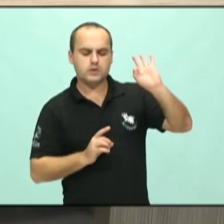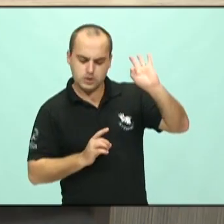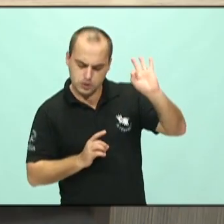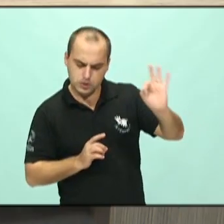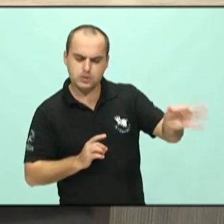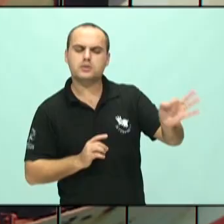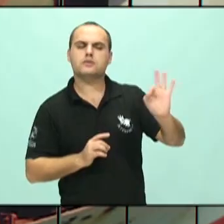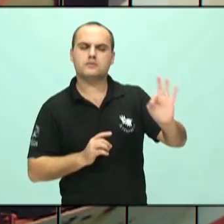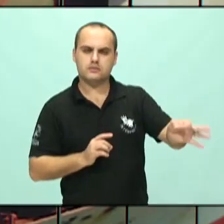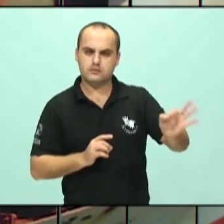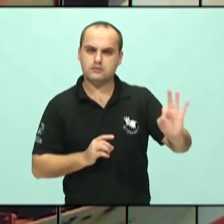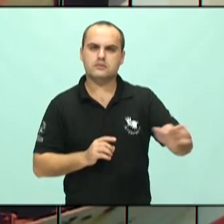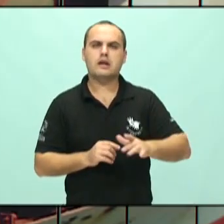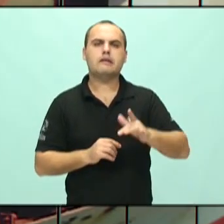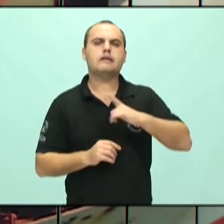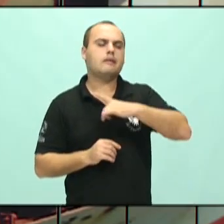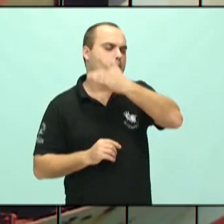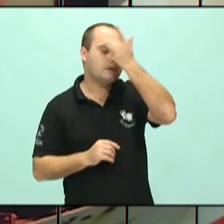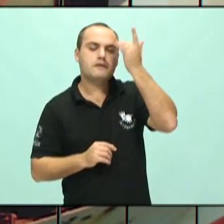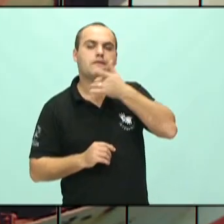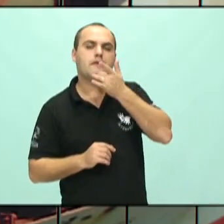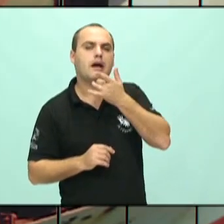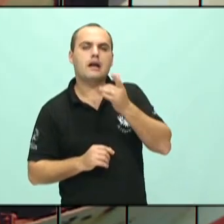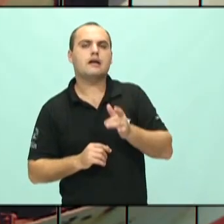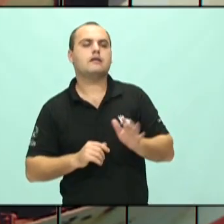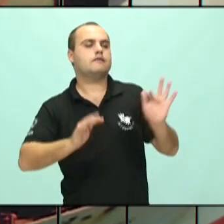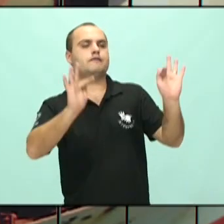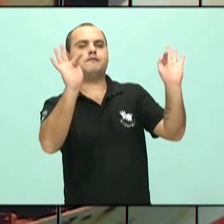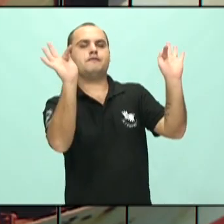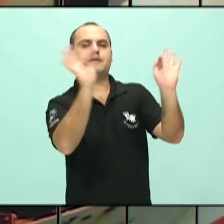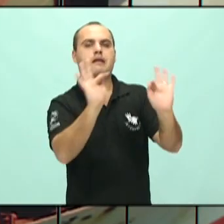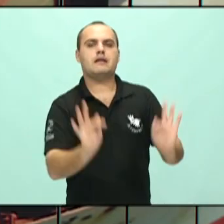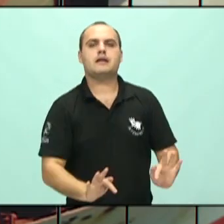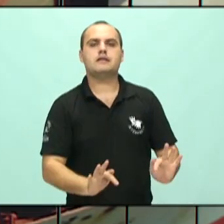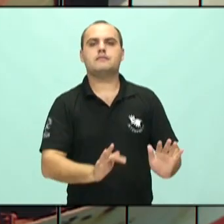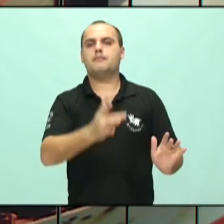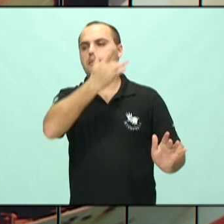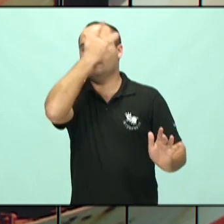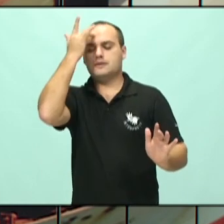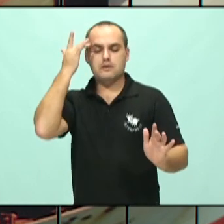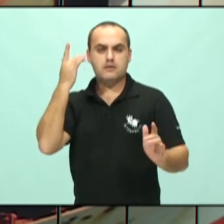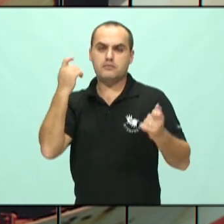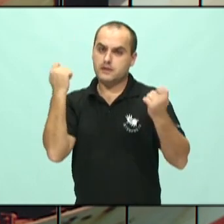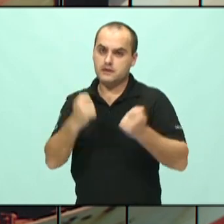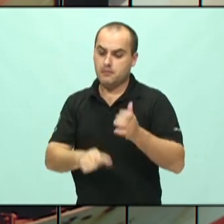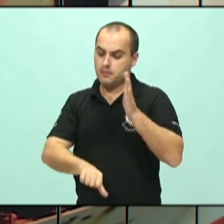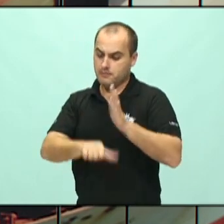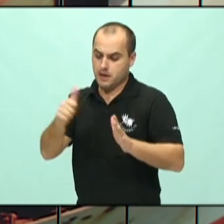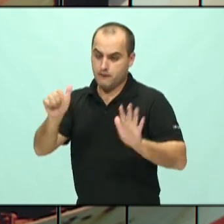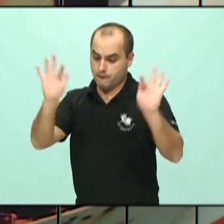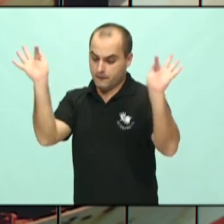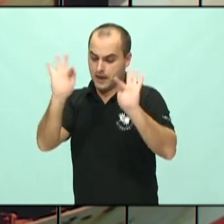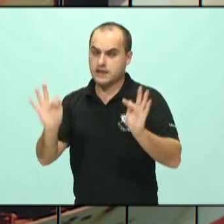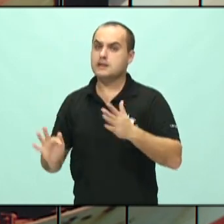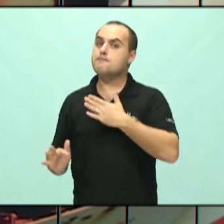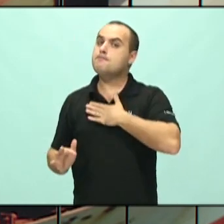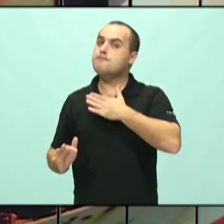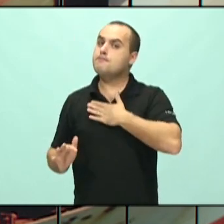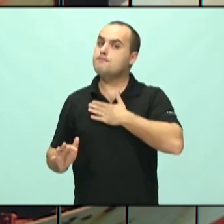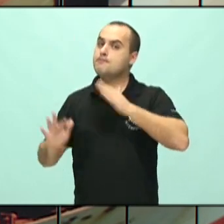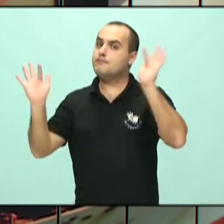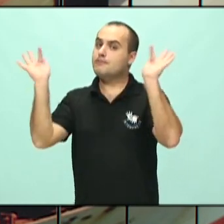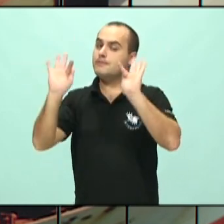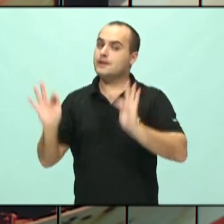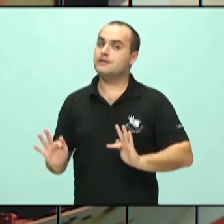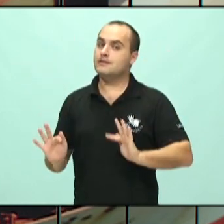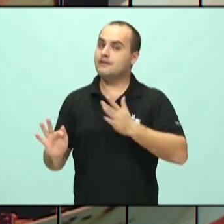aquela questão de que só é feliz e só faz os outros felizes. Quem é feliz para ser? Então eu preciso ser feliz sozinho. Eu